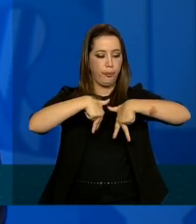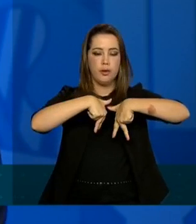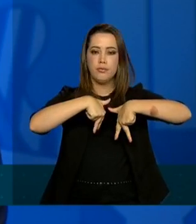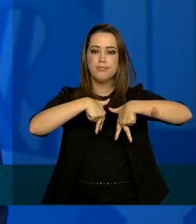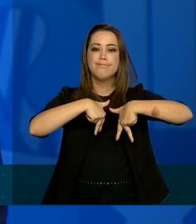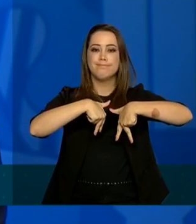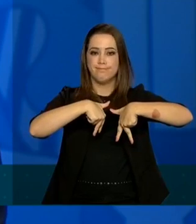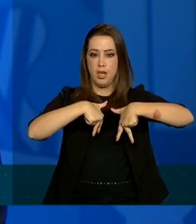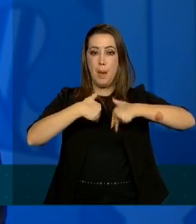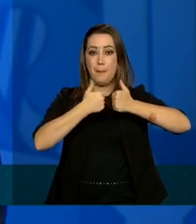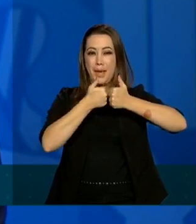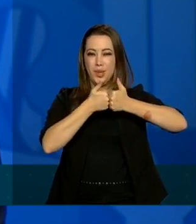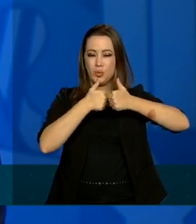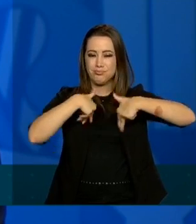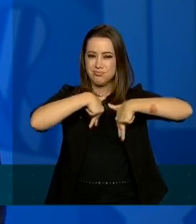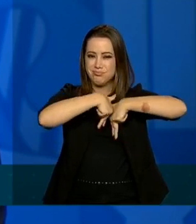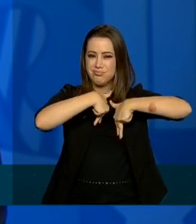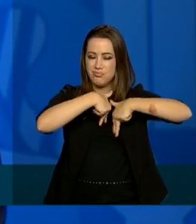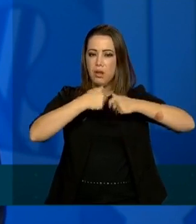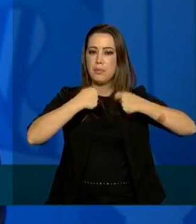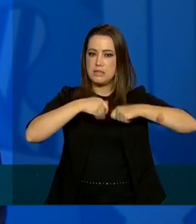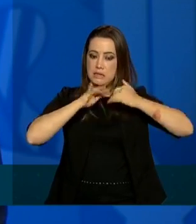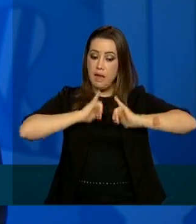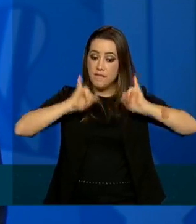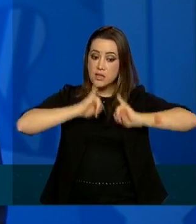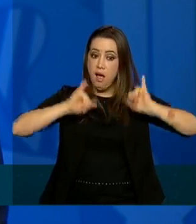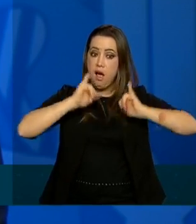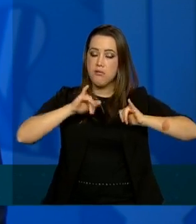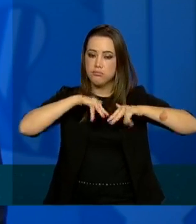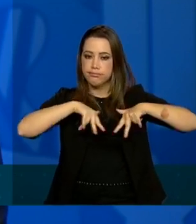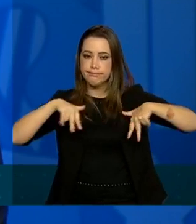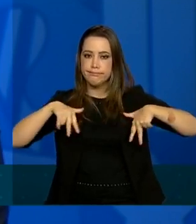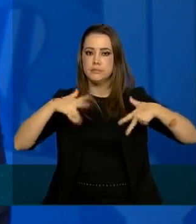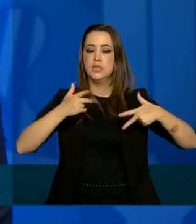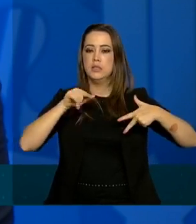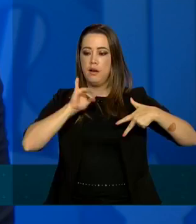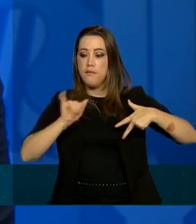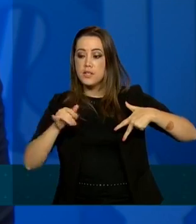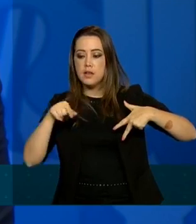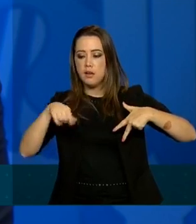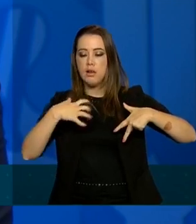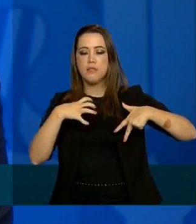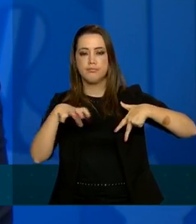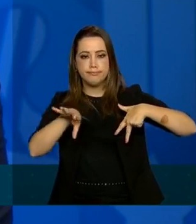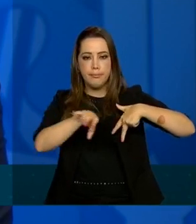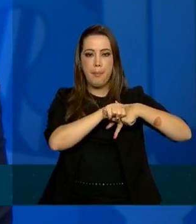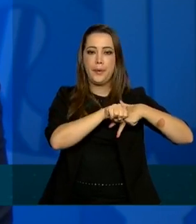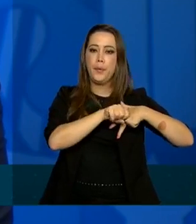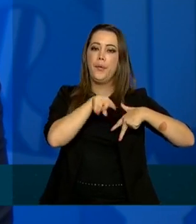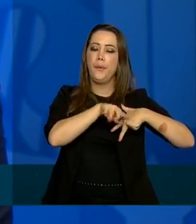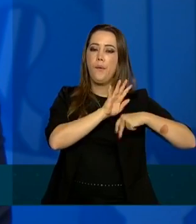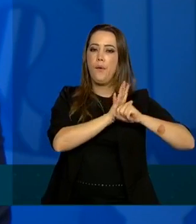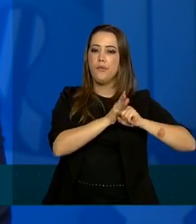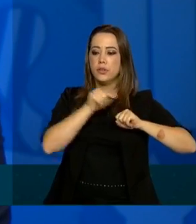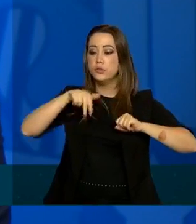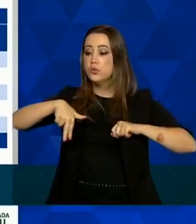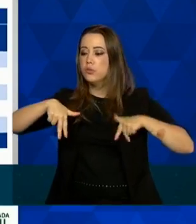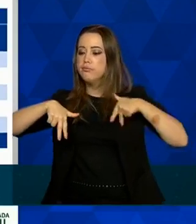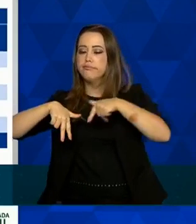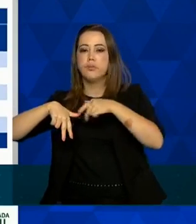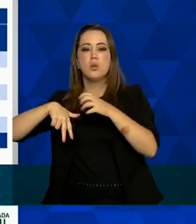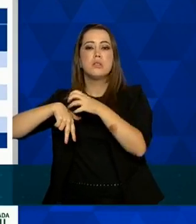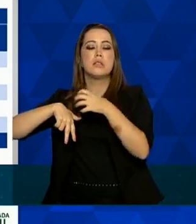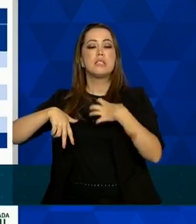de saúde pública que são necessárias então só em termos de exposição falei 75